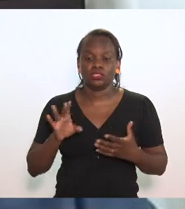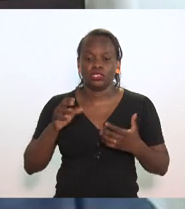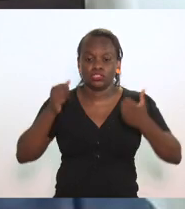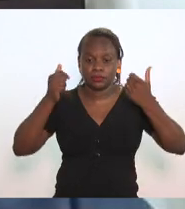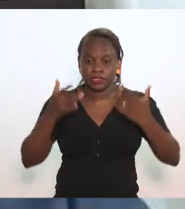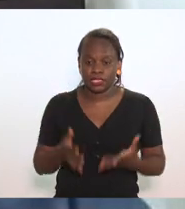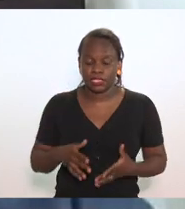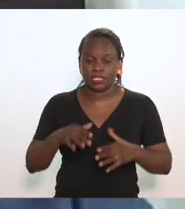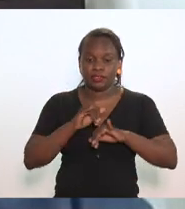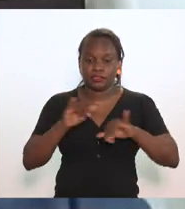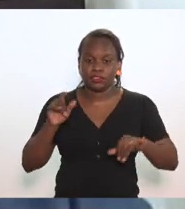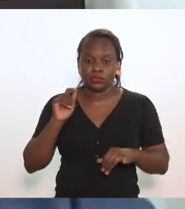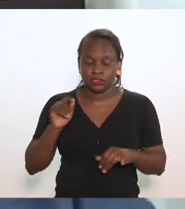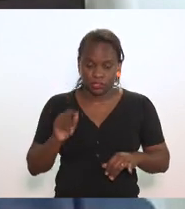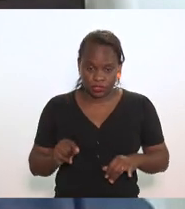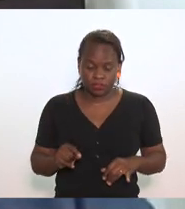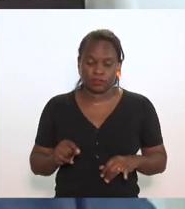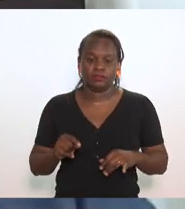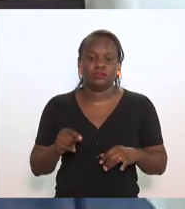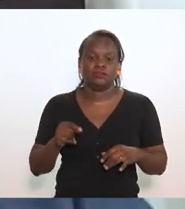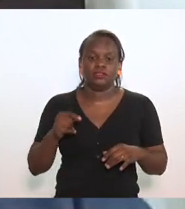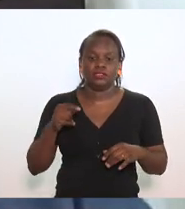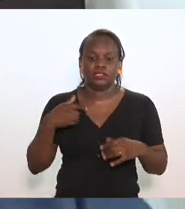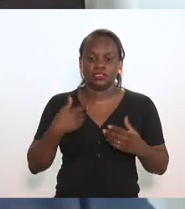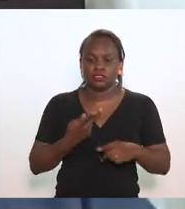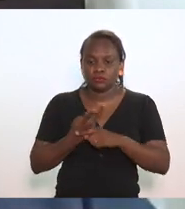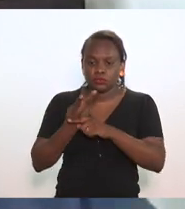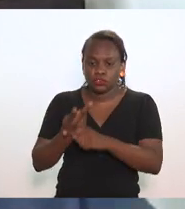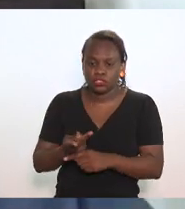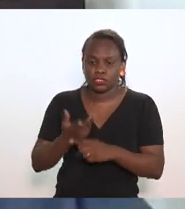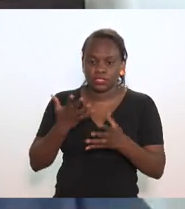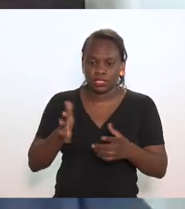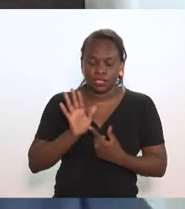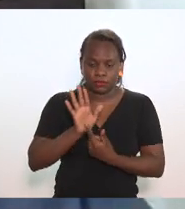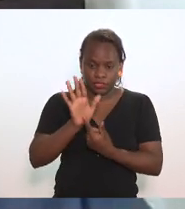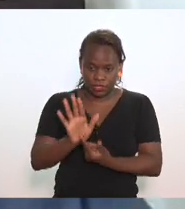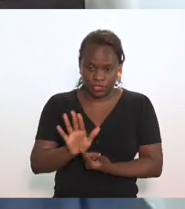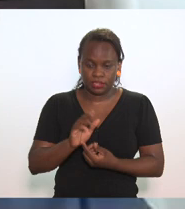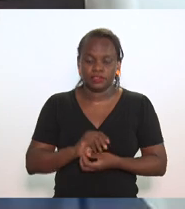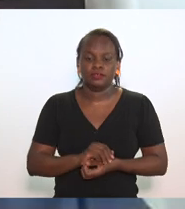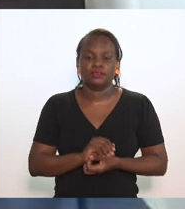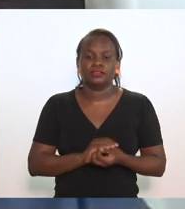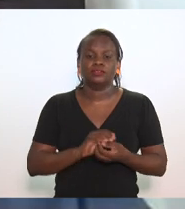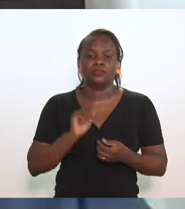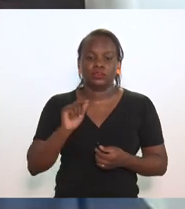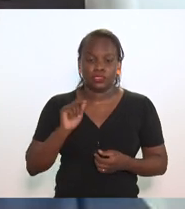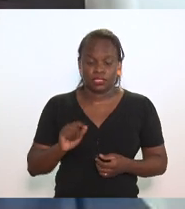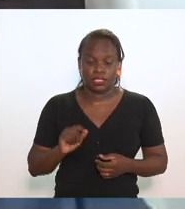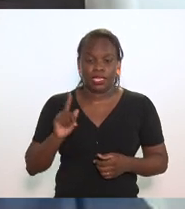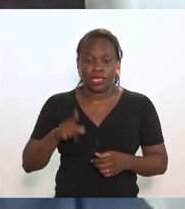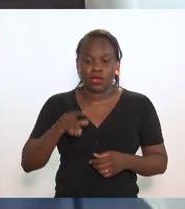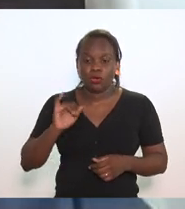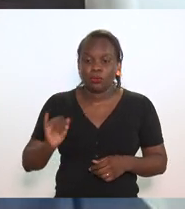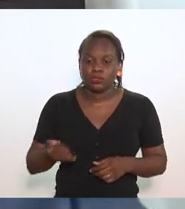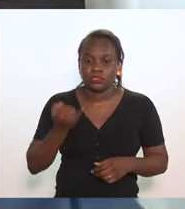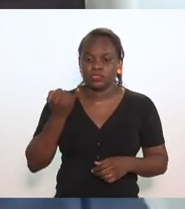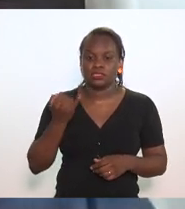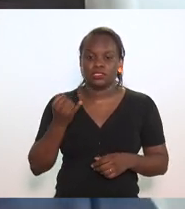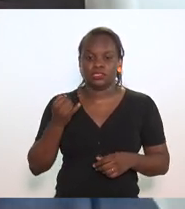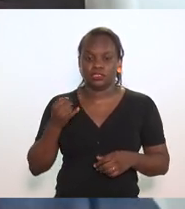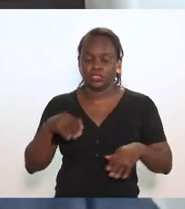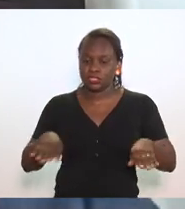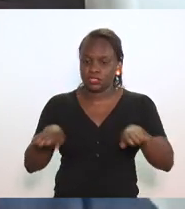uma breve menção, no sentido de que o que se busca nesta exposição é apresentar uma oportunidade de